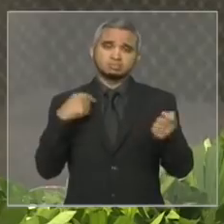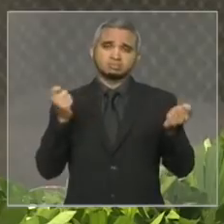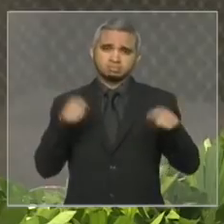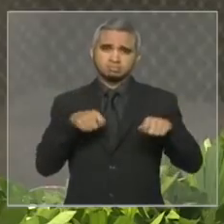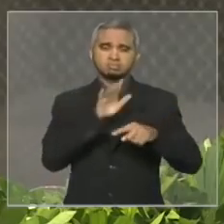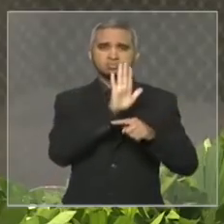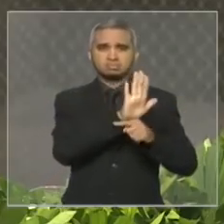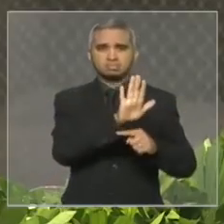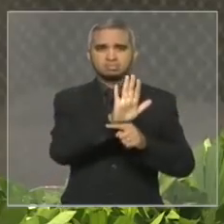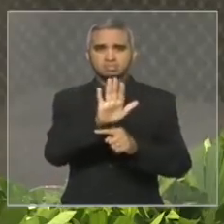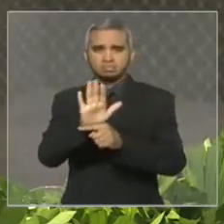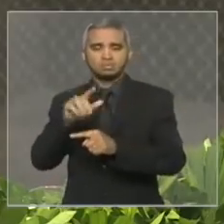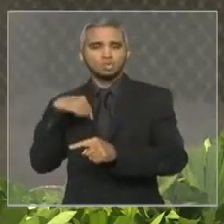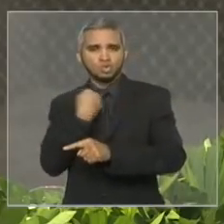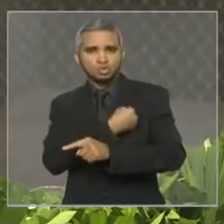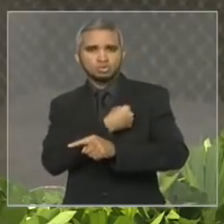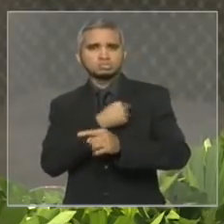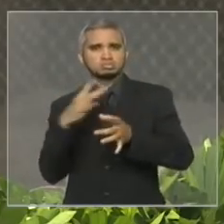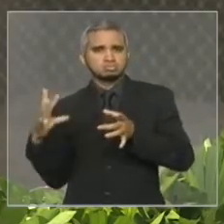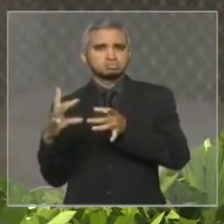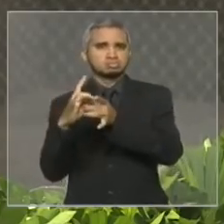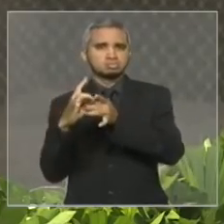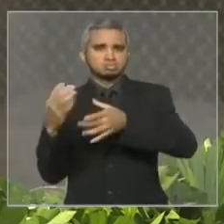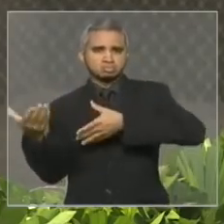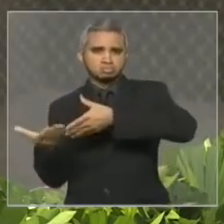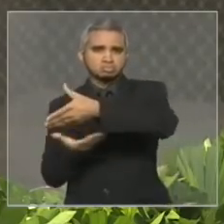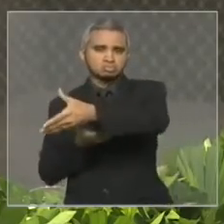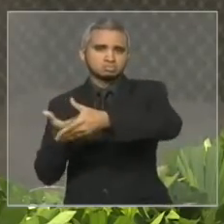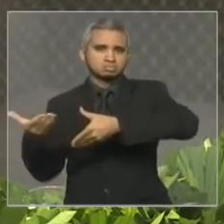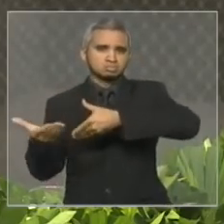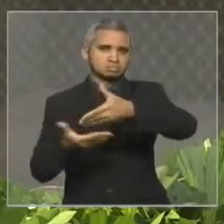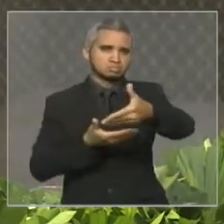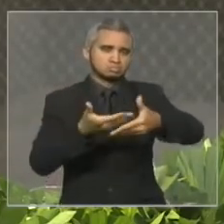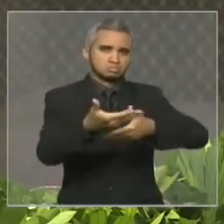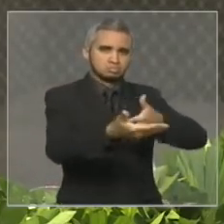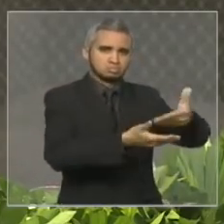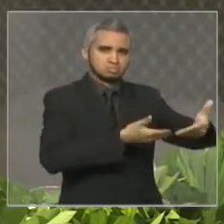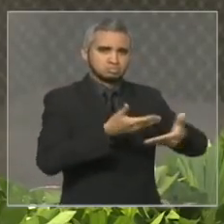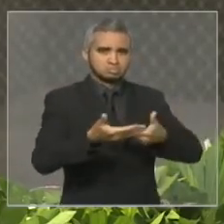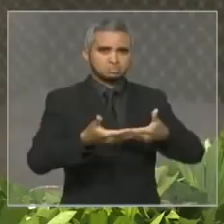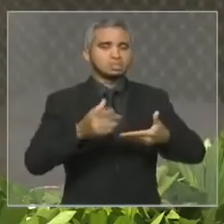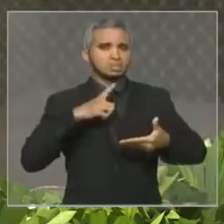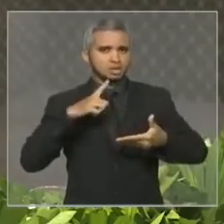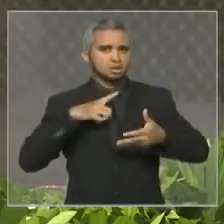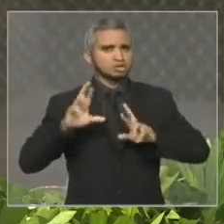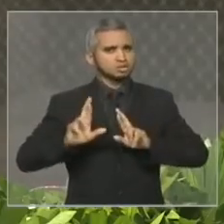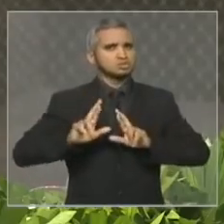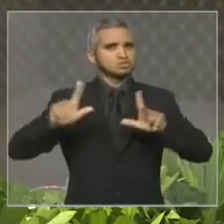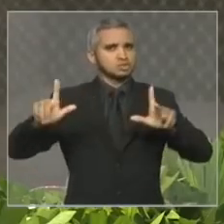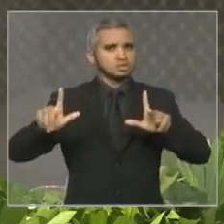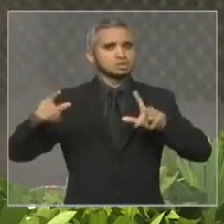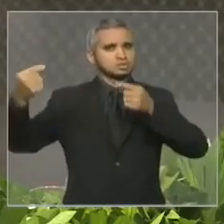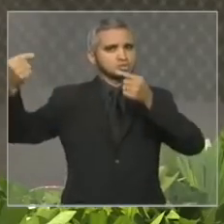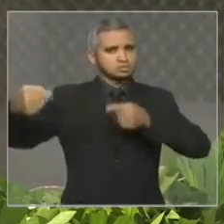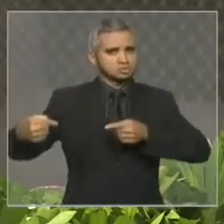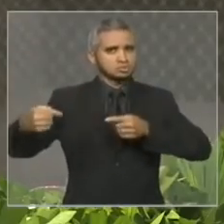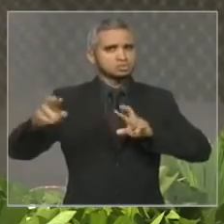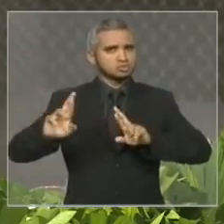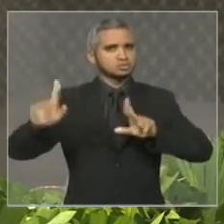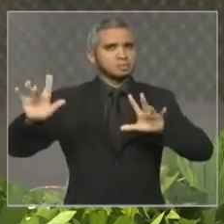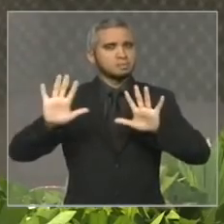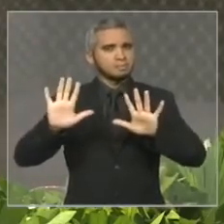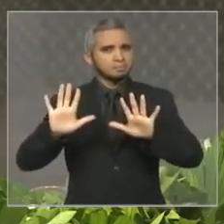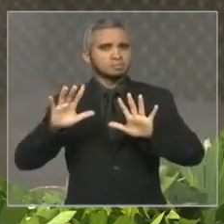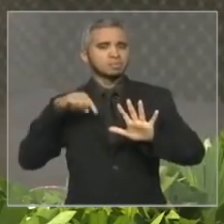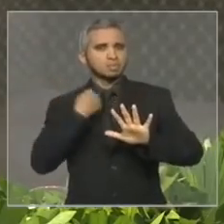nós continuaremos a dialogar entre diferentes para atender aos interesses do povo do Maranhão posso